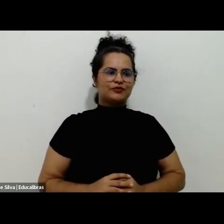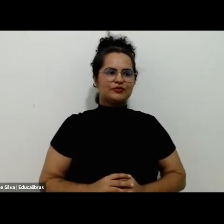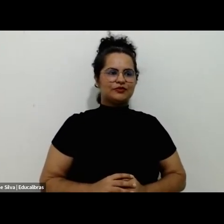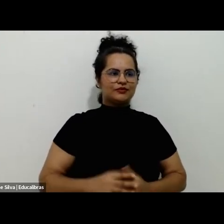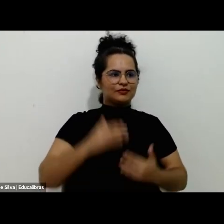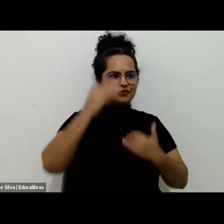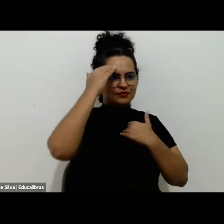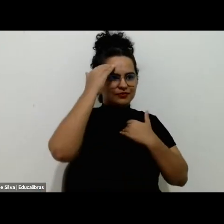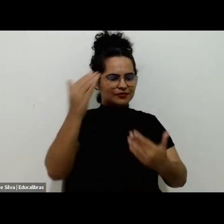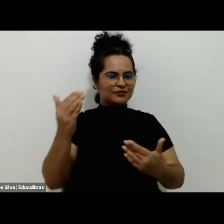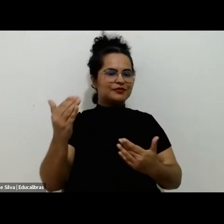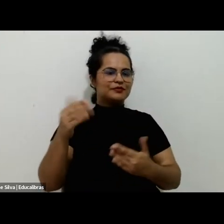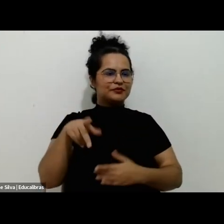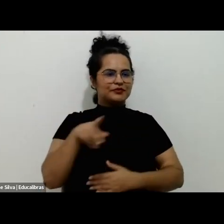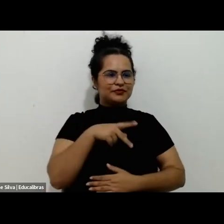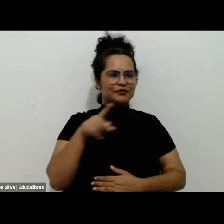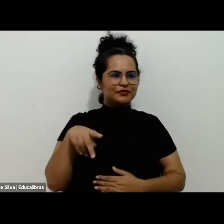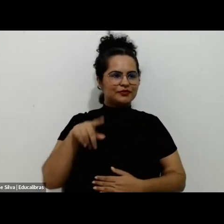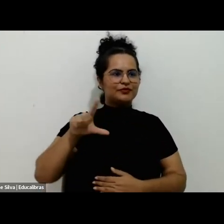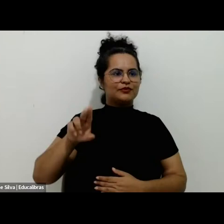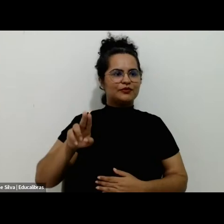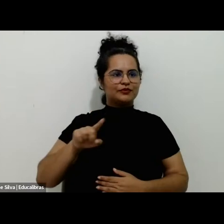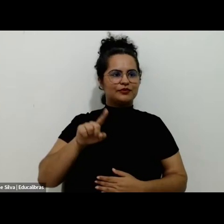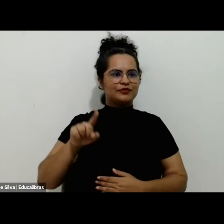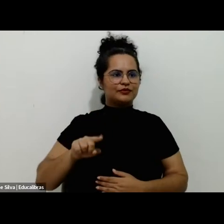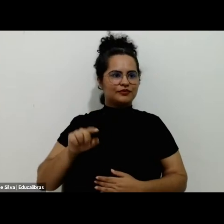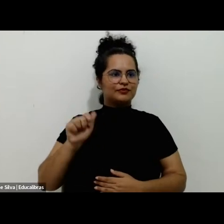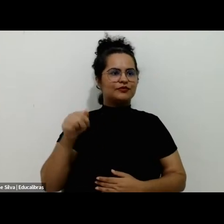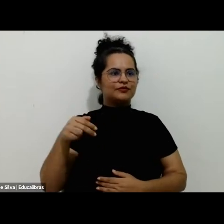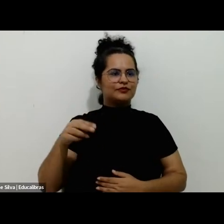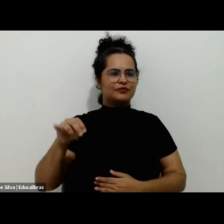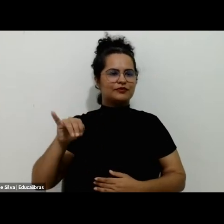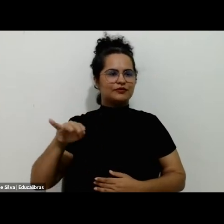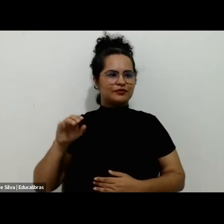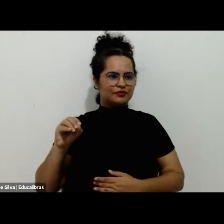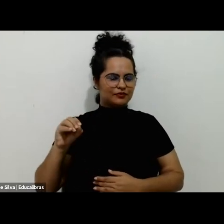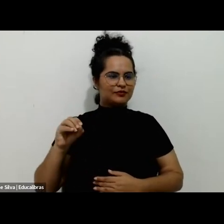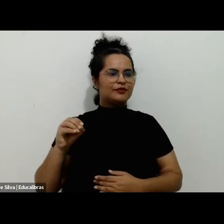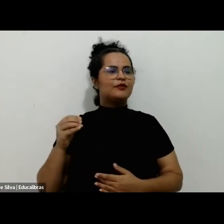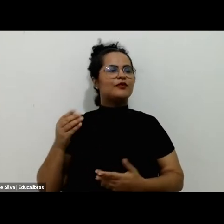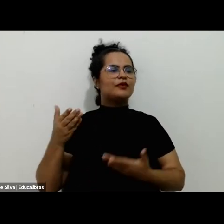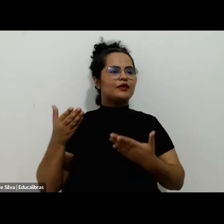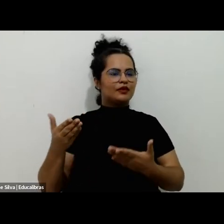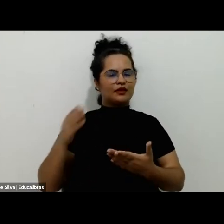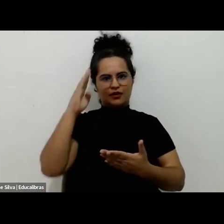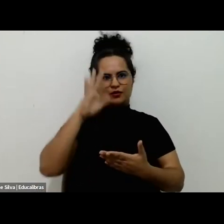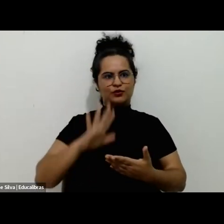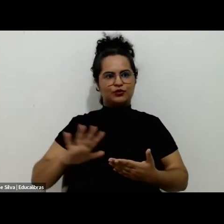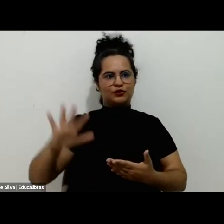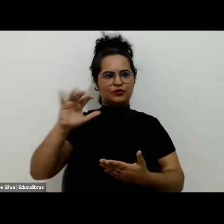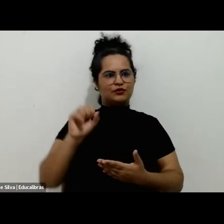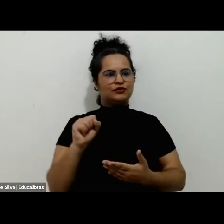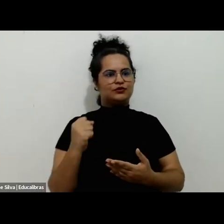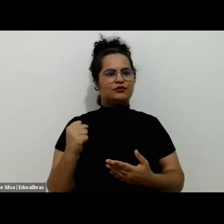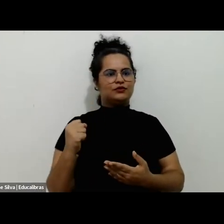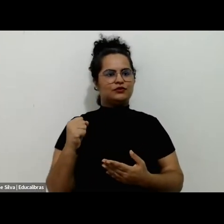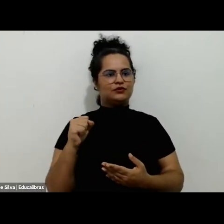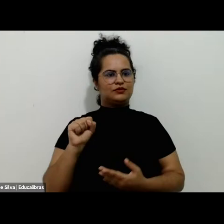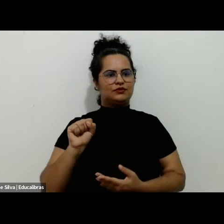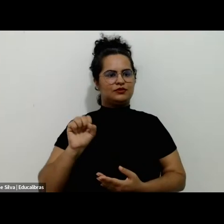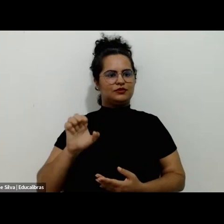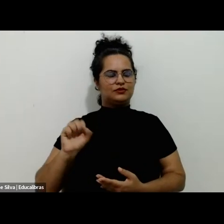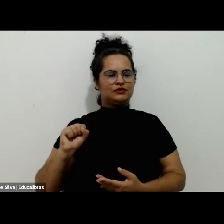Agradecemos as palavras do professor Luiz Antônio da Silva, do Sesc Nacional, e passamos a palavra para o professor doutor Ricardo Ri